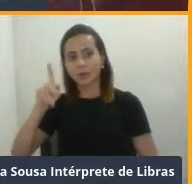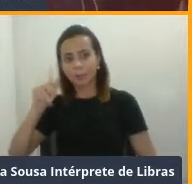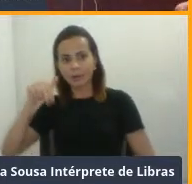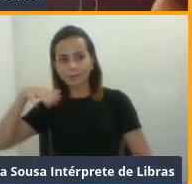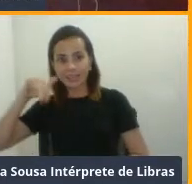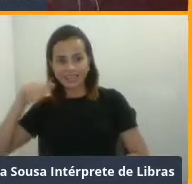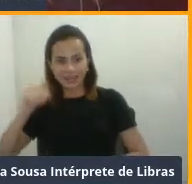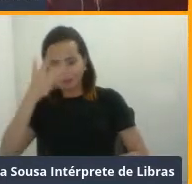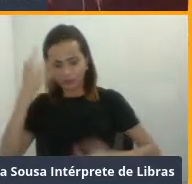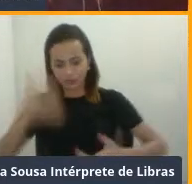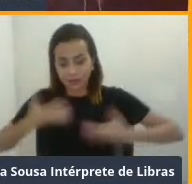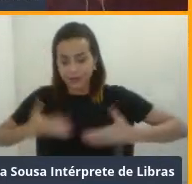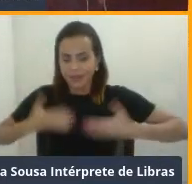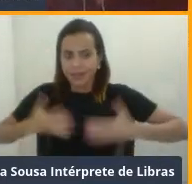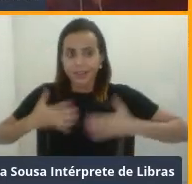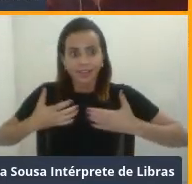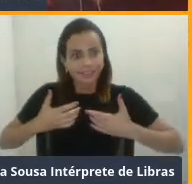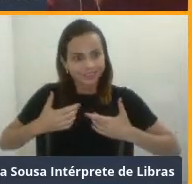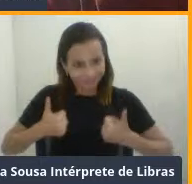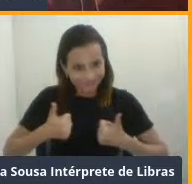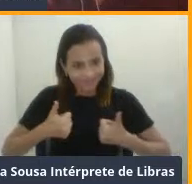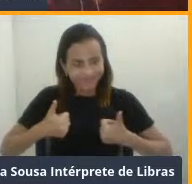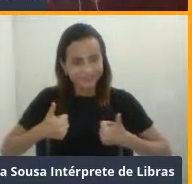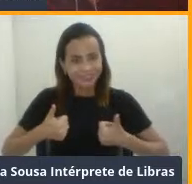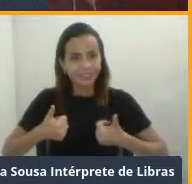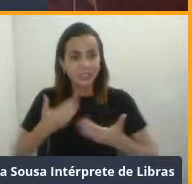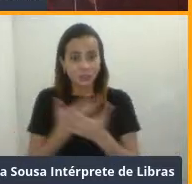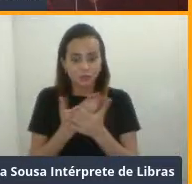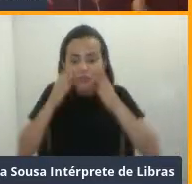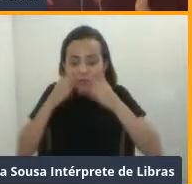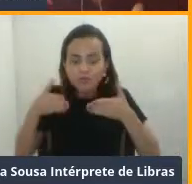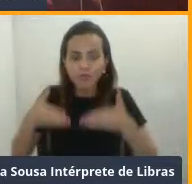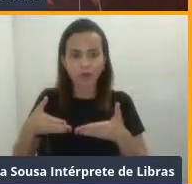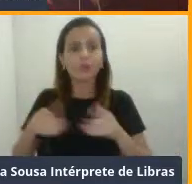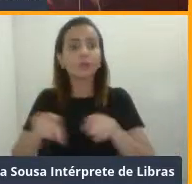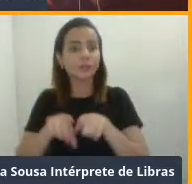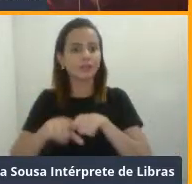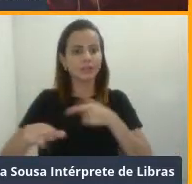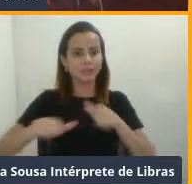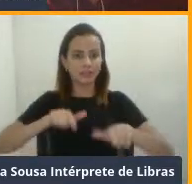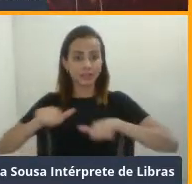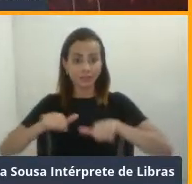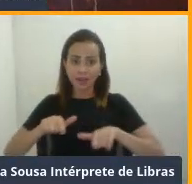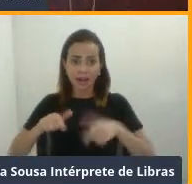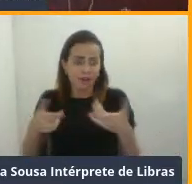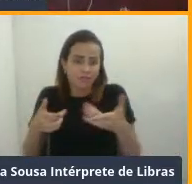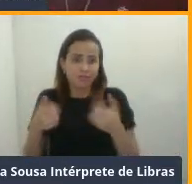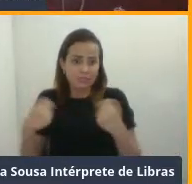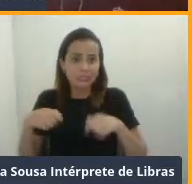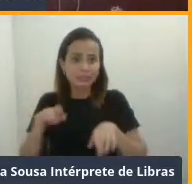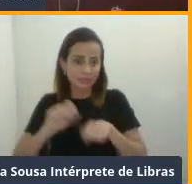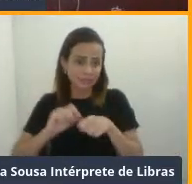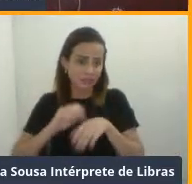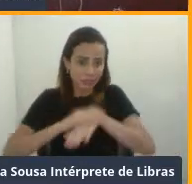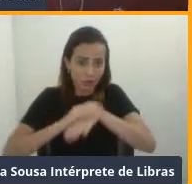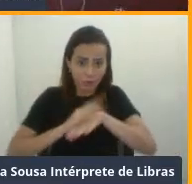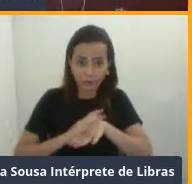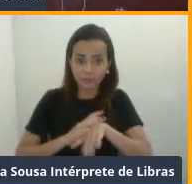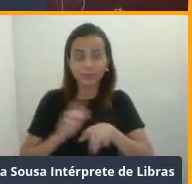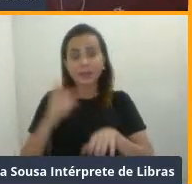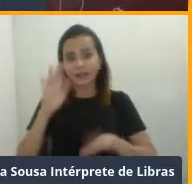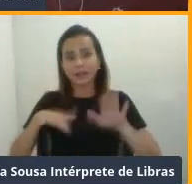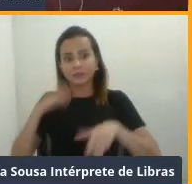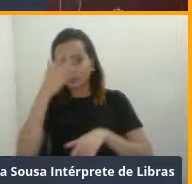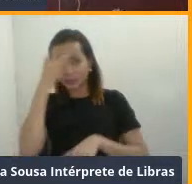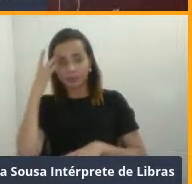focado em estudos ou trabalhos, coisas que vocês precisam fazer, certo? Muita gente faz isso,